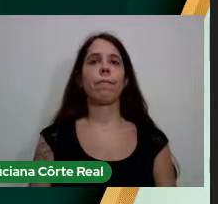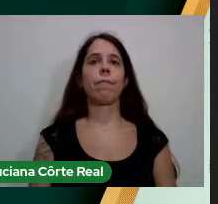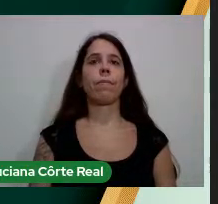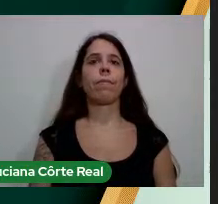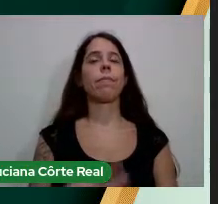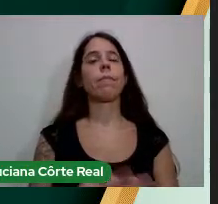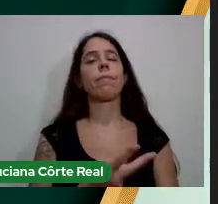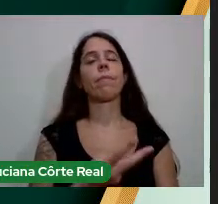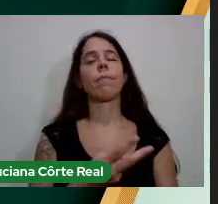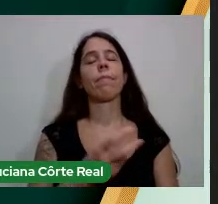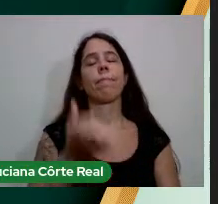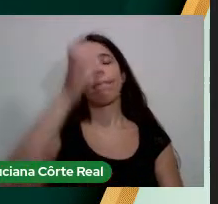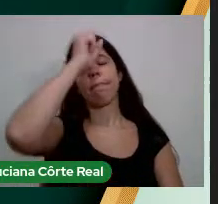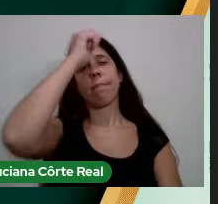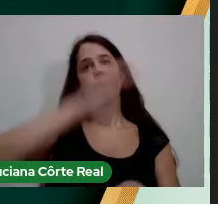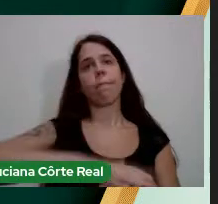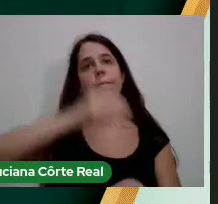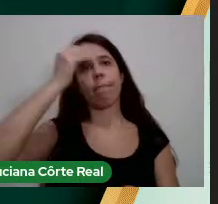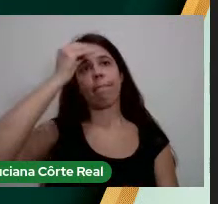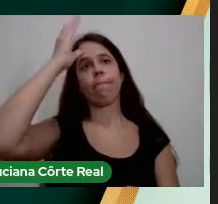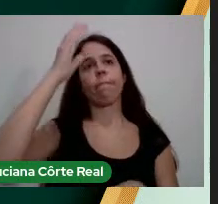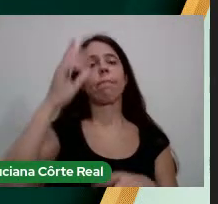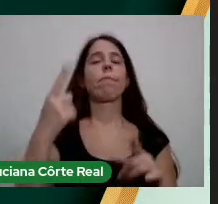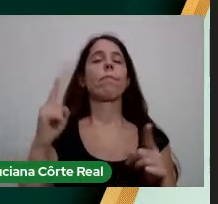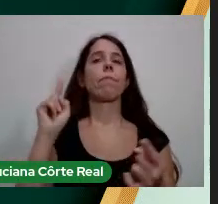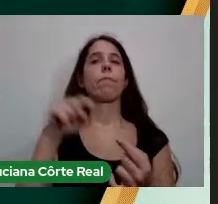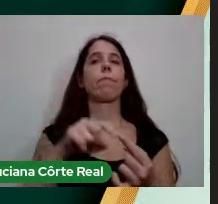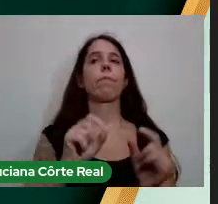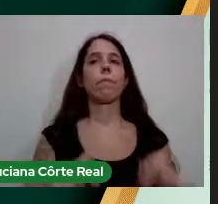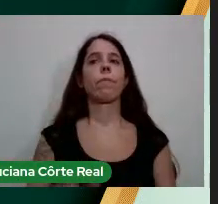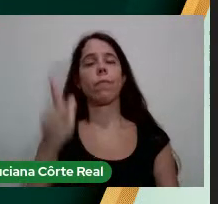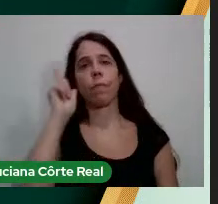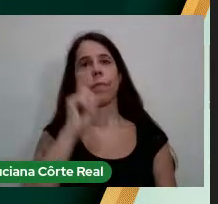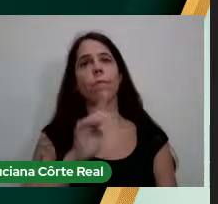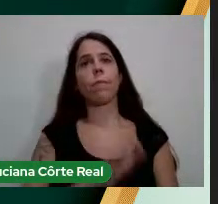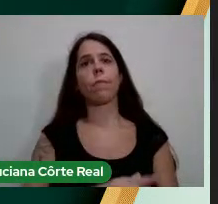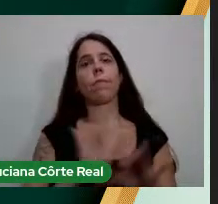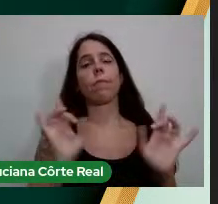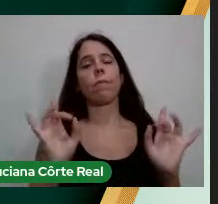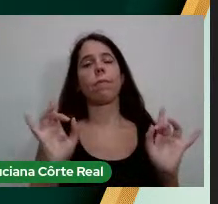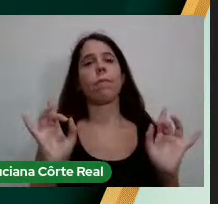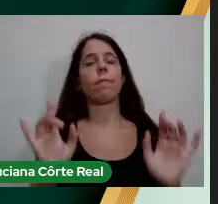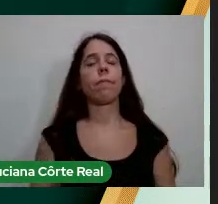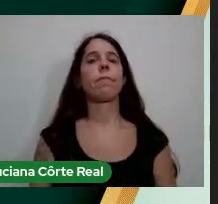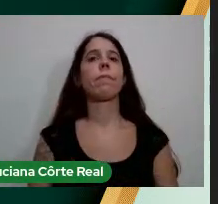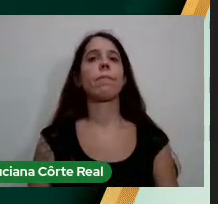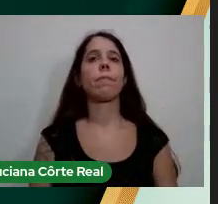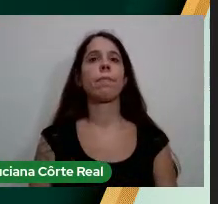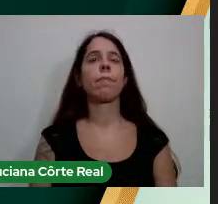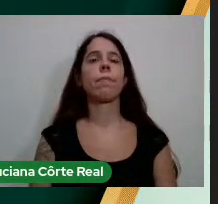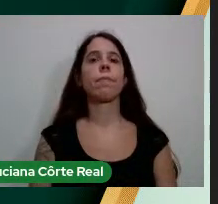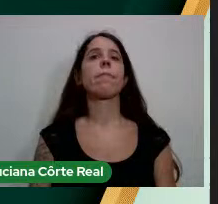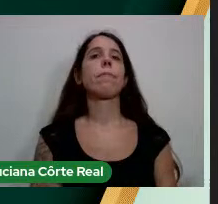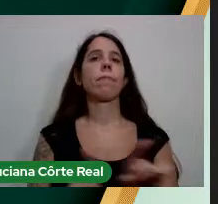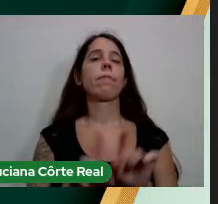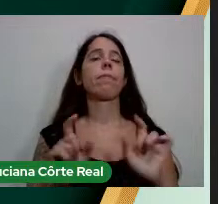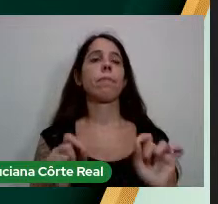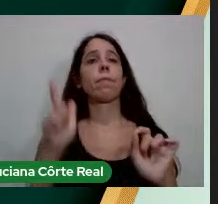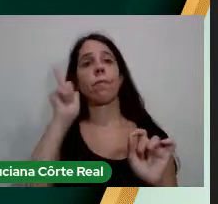conhecimento Para que a gente Possa Se especializar Cada vez mais E poder